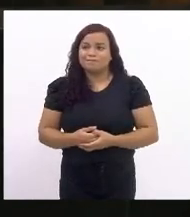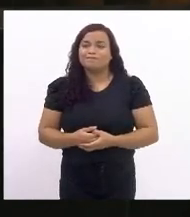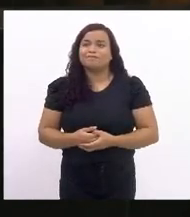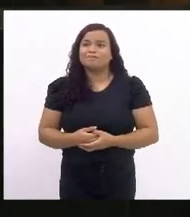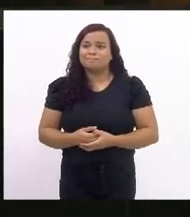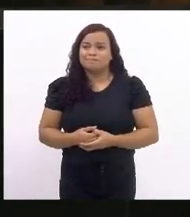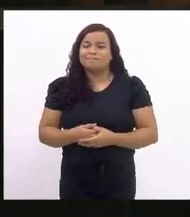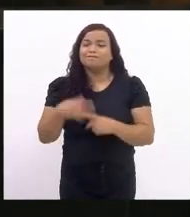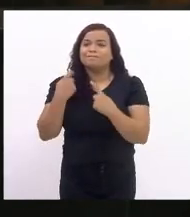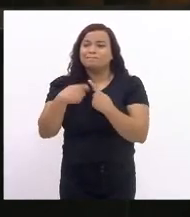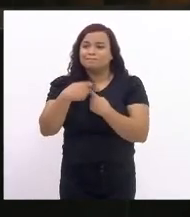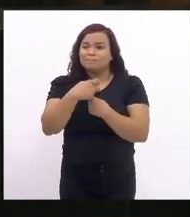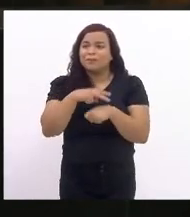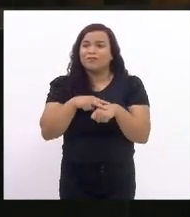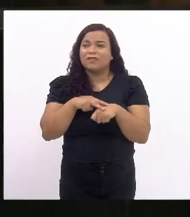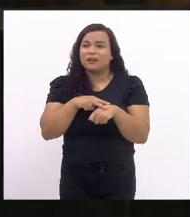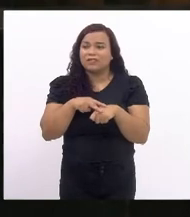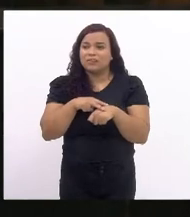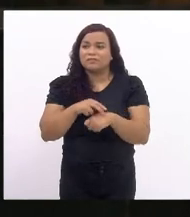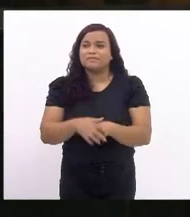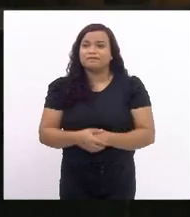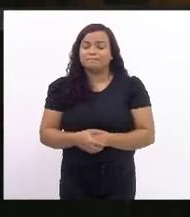banana verde, deputada Tia Ju.